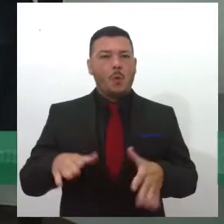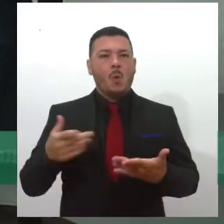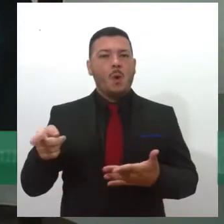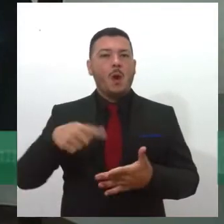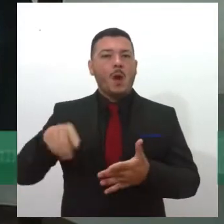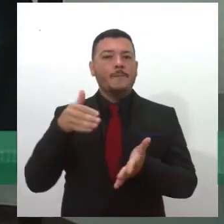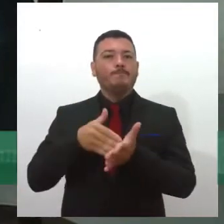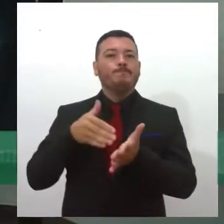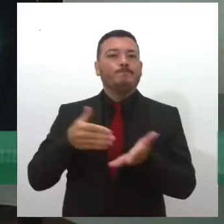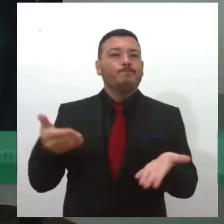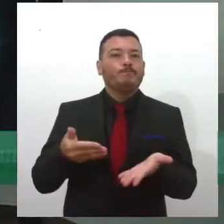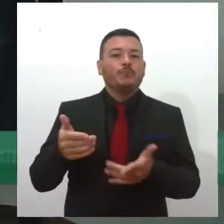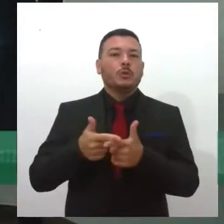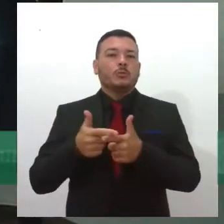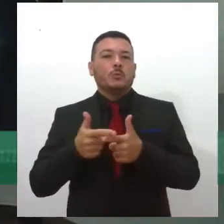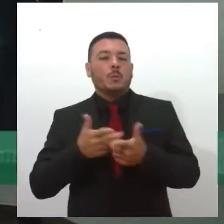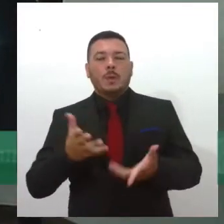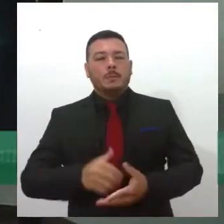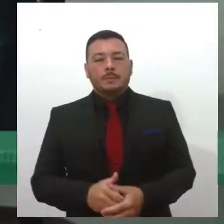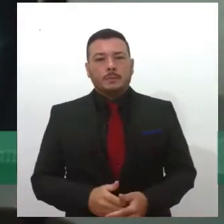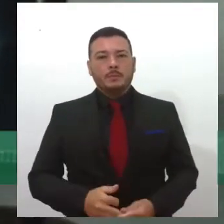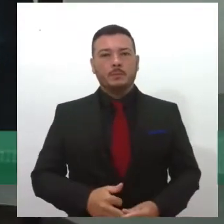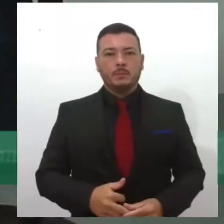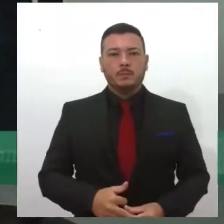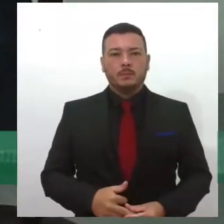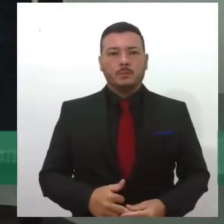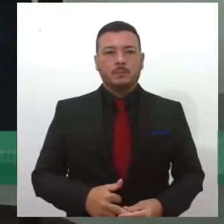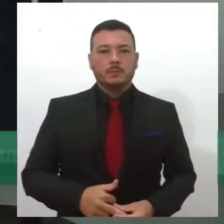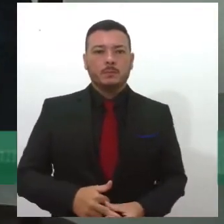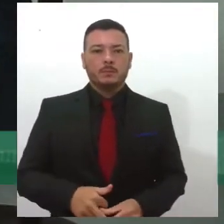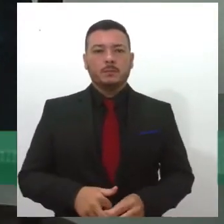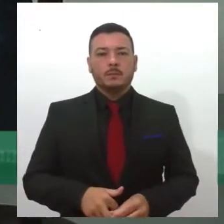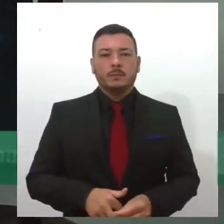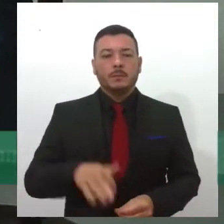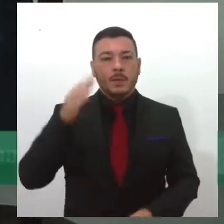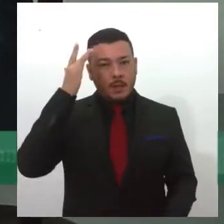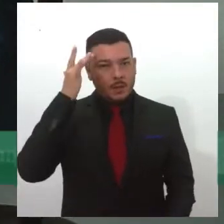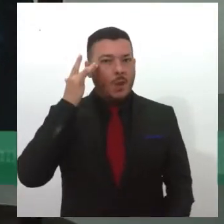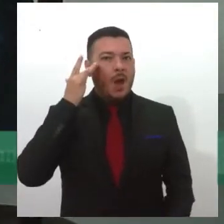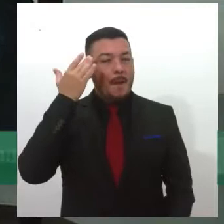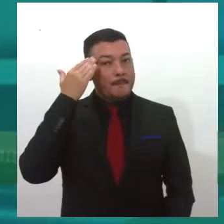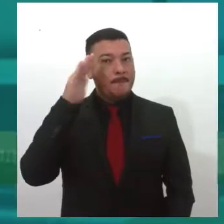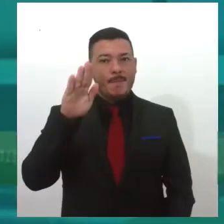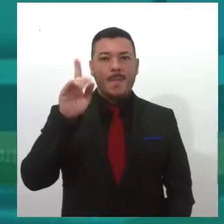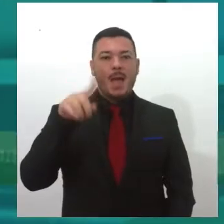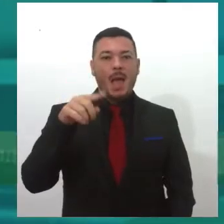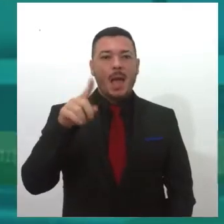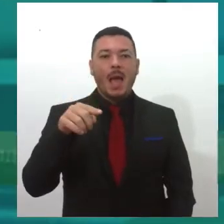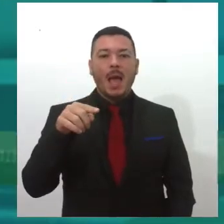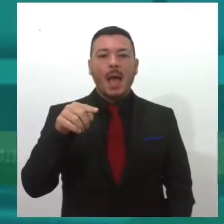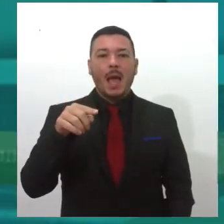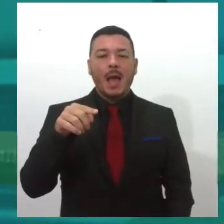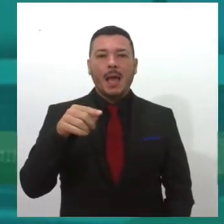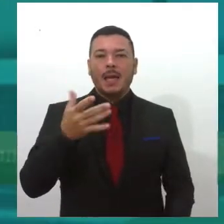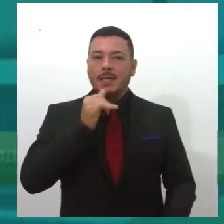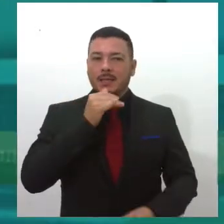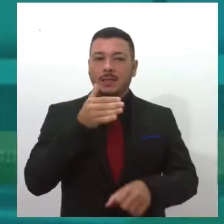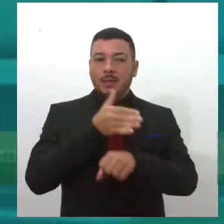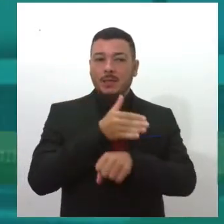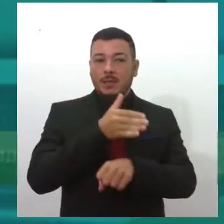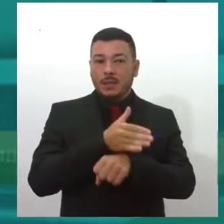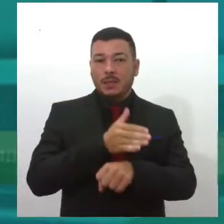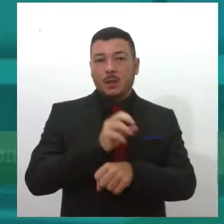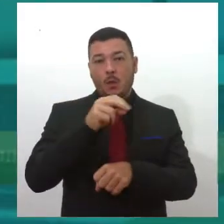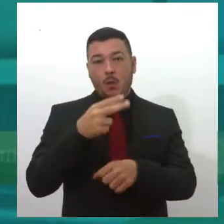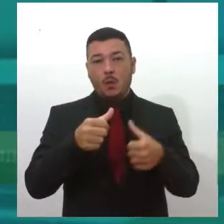enfrentam aí no dia a dia? Eu acredito que a principal dificuldade é o ingresso ou a